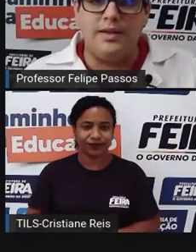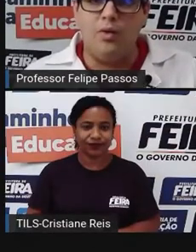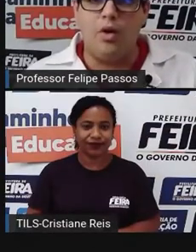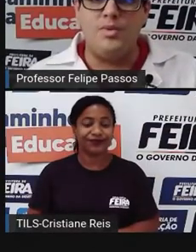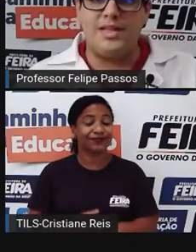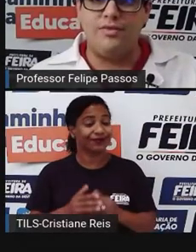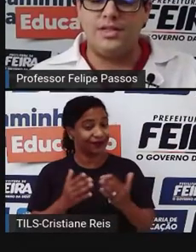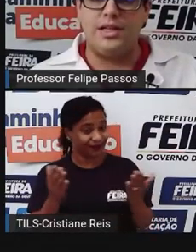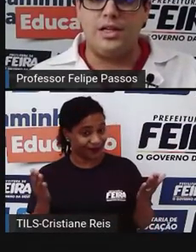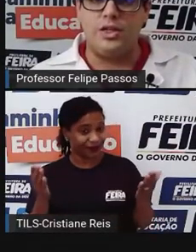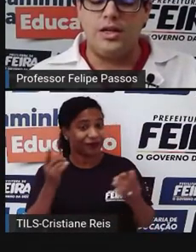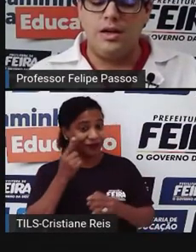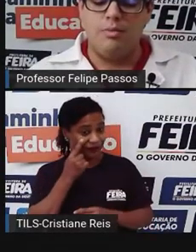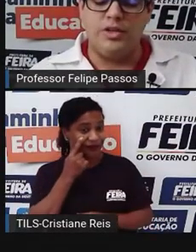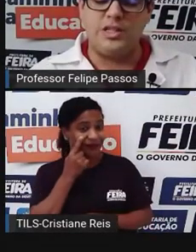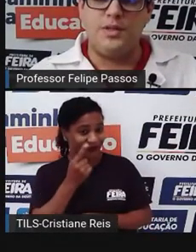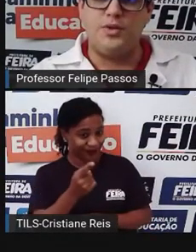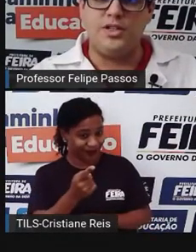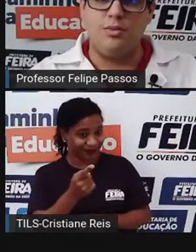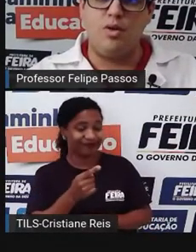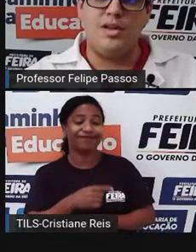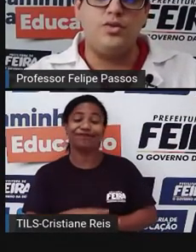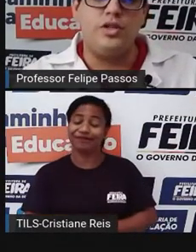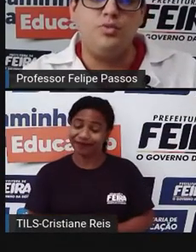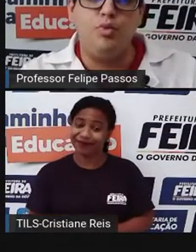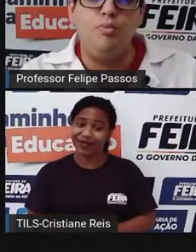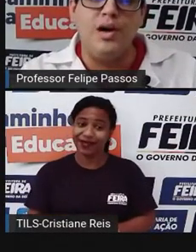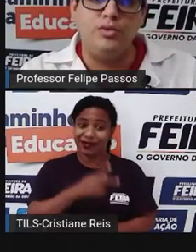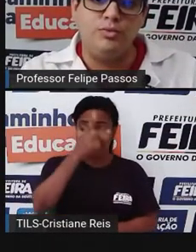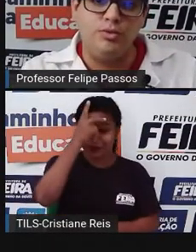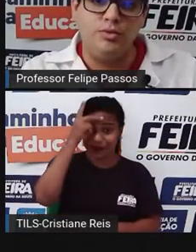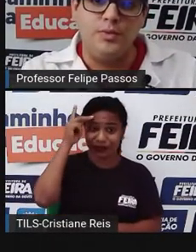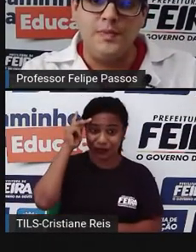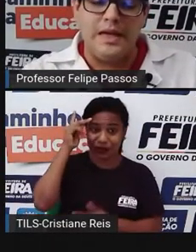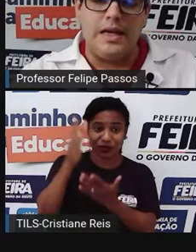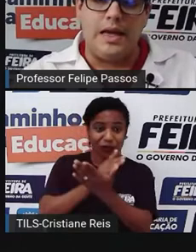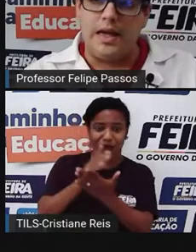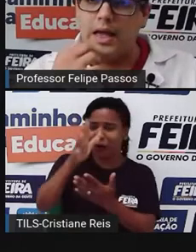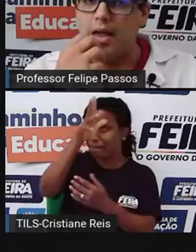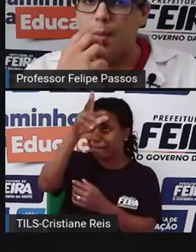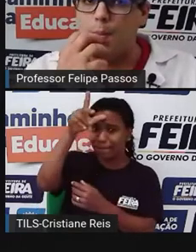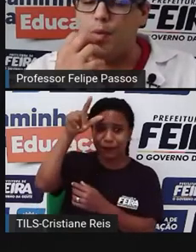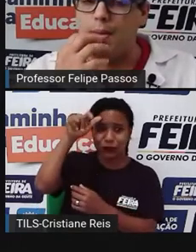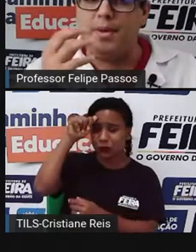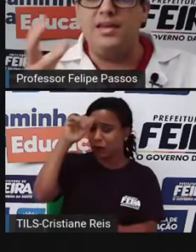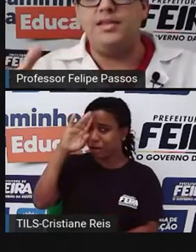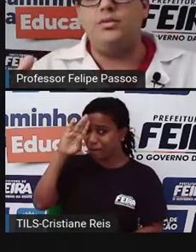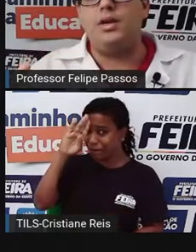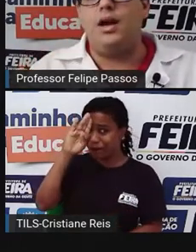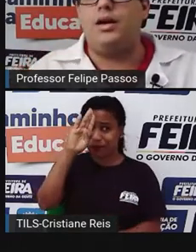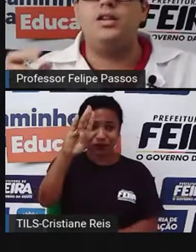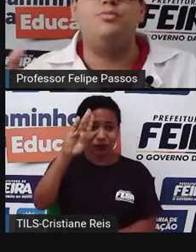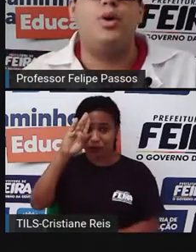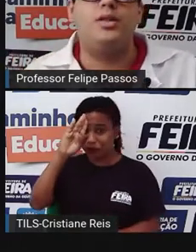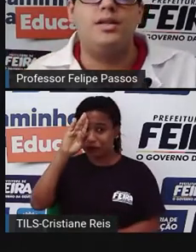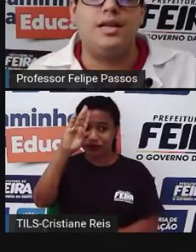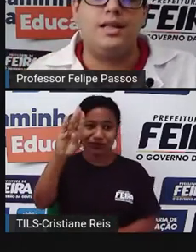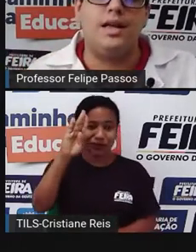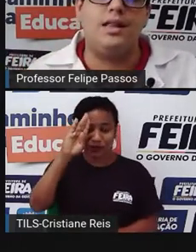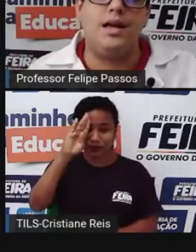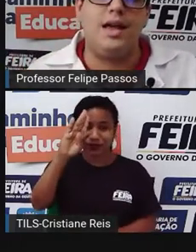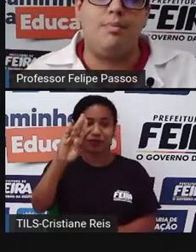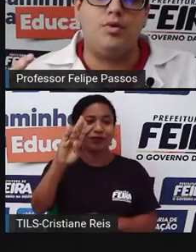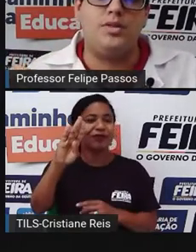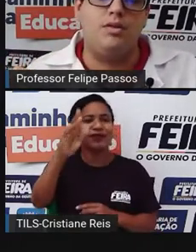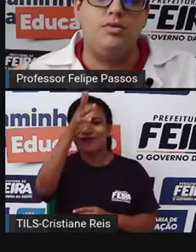Então, observe o seguinte, muitas pessoas chamam a Amazônia de pulmão do mundo porque pensam que a grande importância